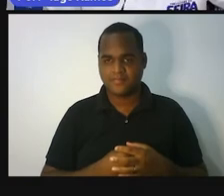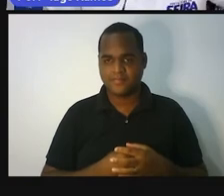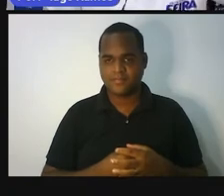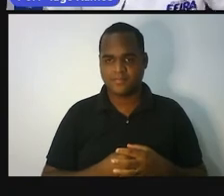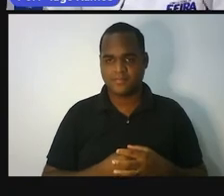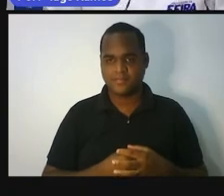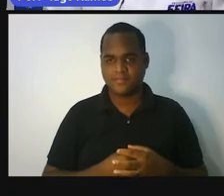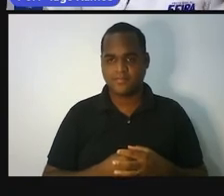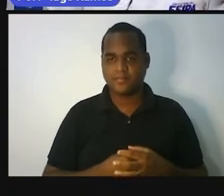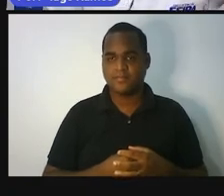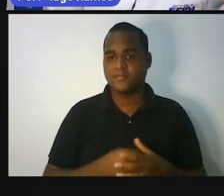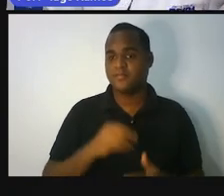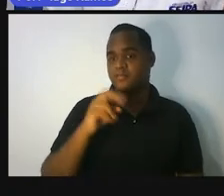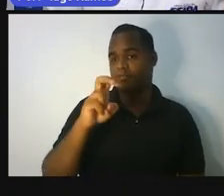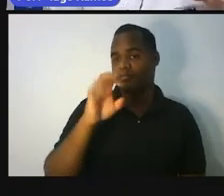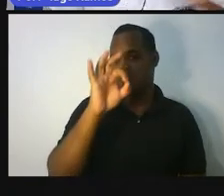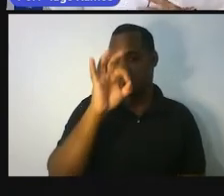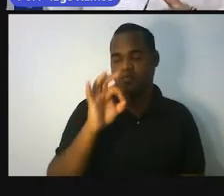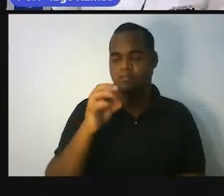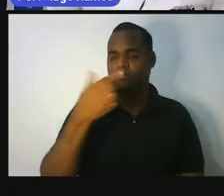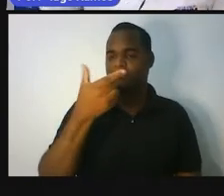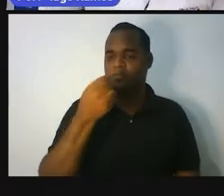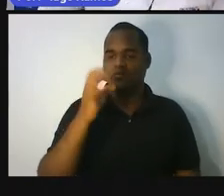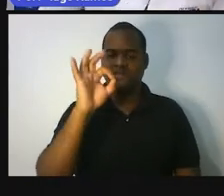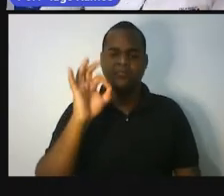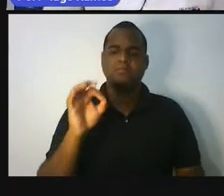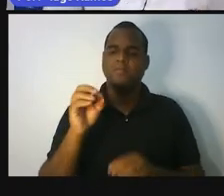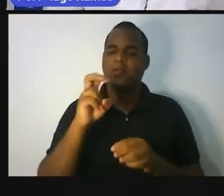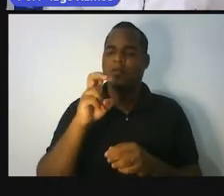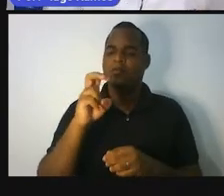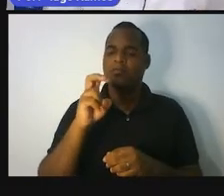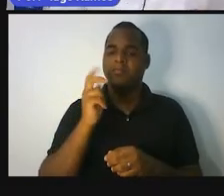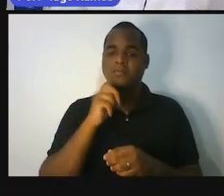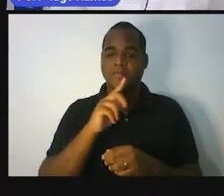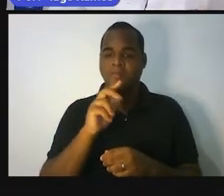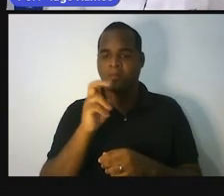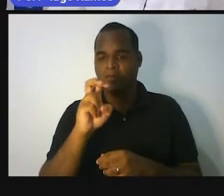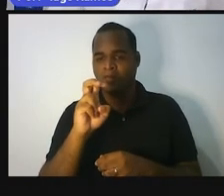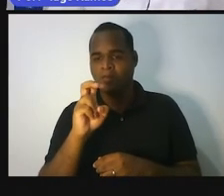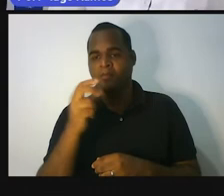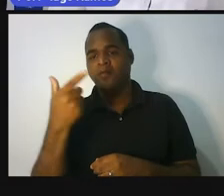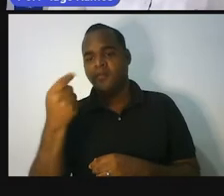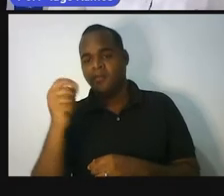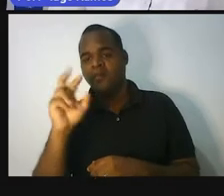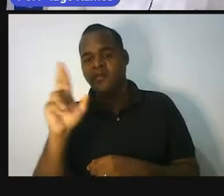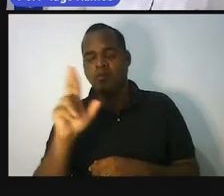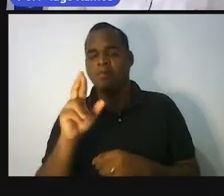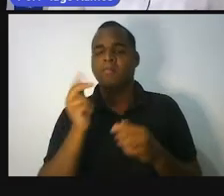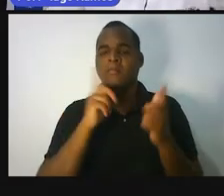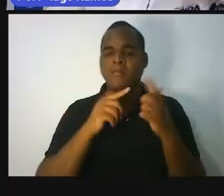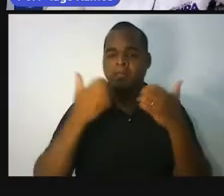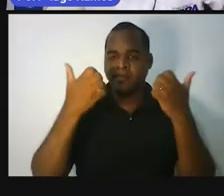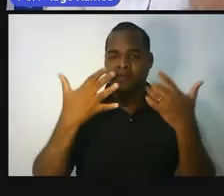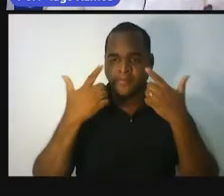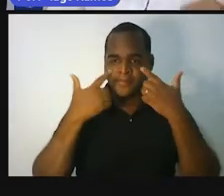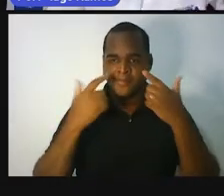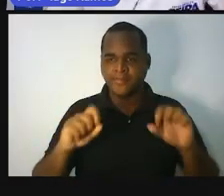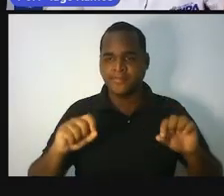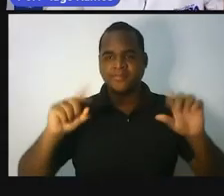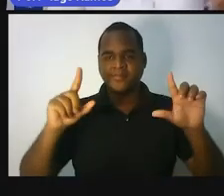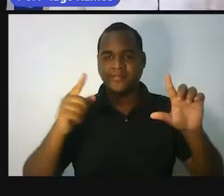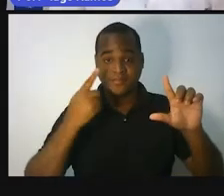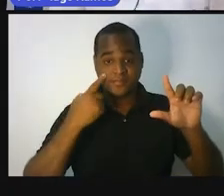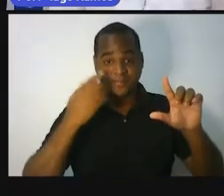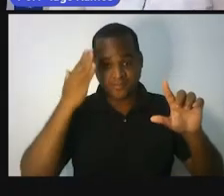cinco por cento de vinte? Bom, então é esse cálculo que eu vou te mostrar agora na próxima tela. Então, vamos entender.